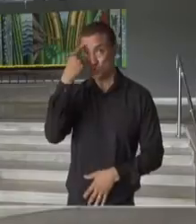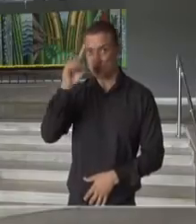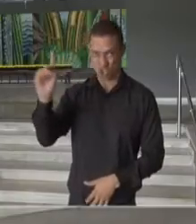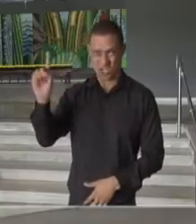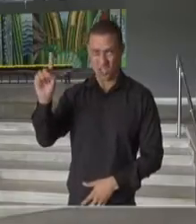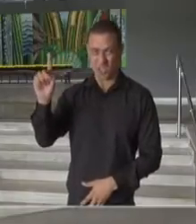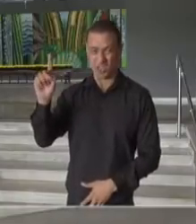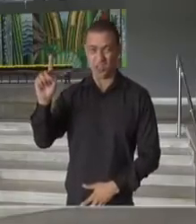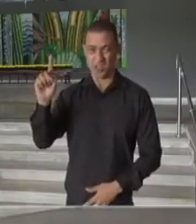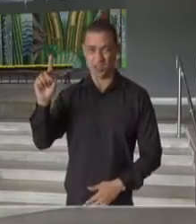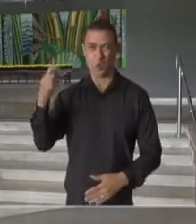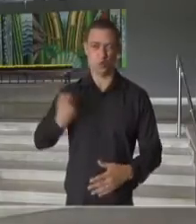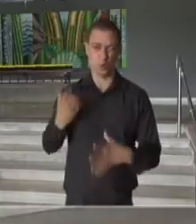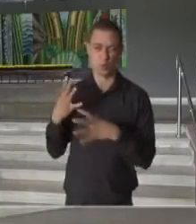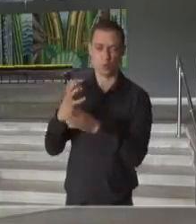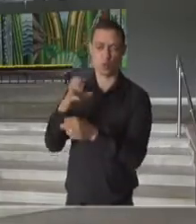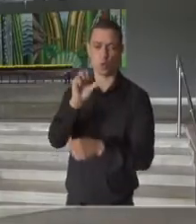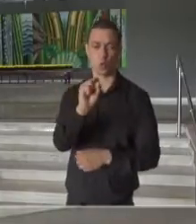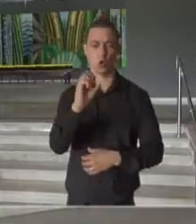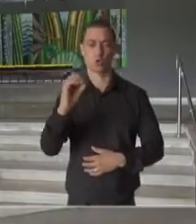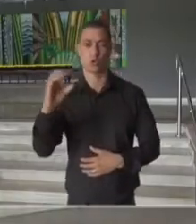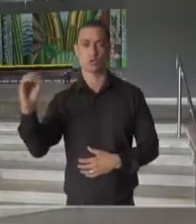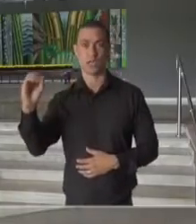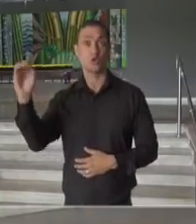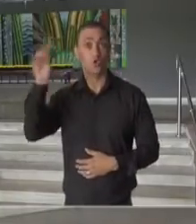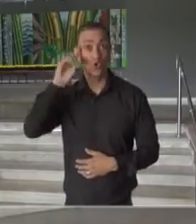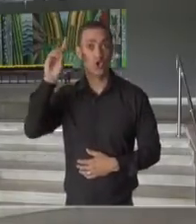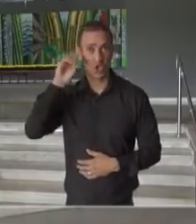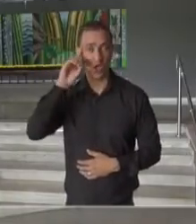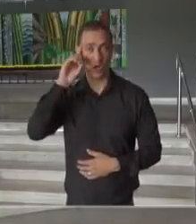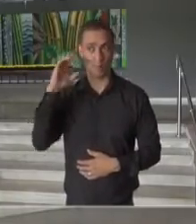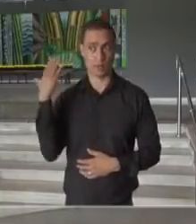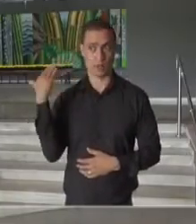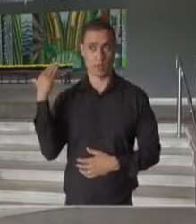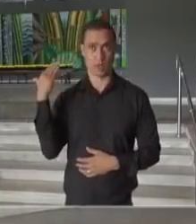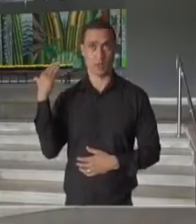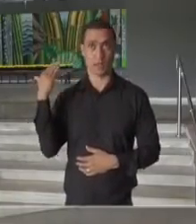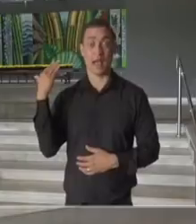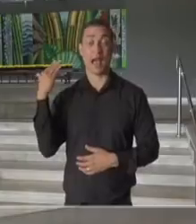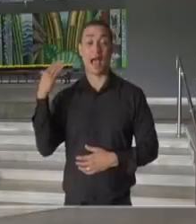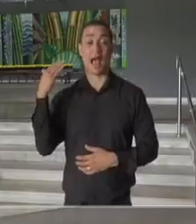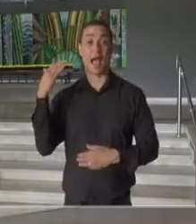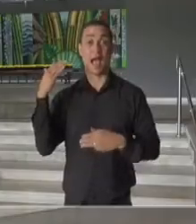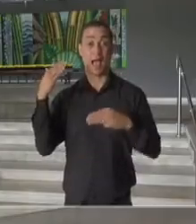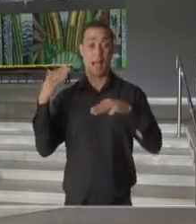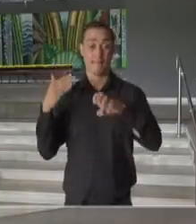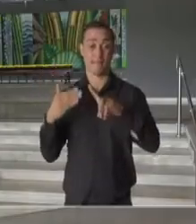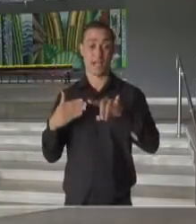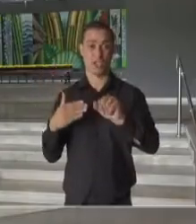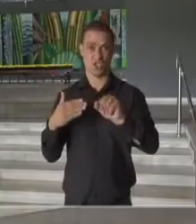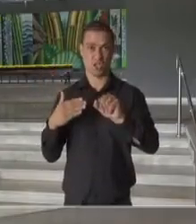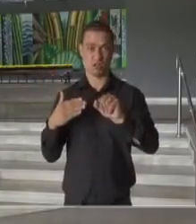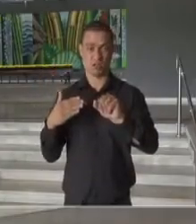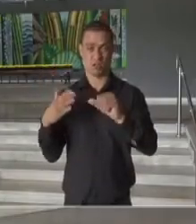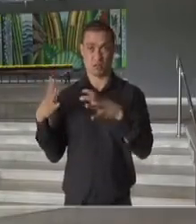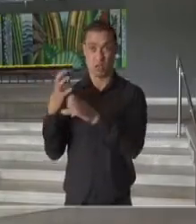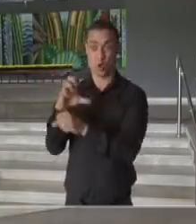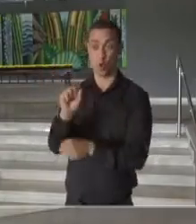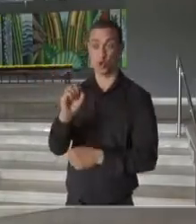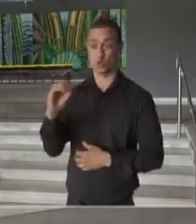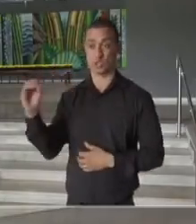redondos, 800 óbitos por dia como média das semanas epidemiológicas.